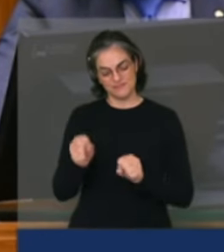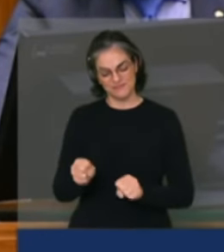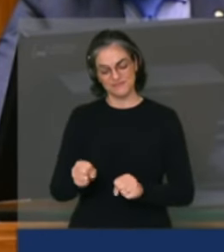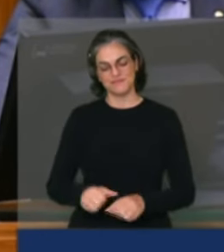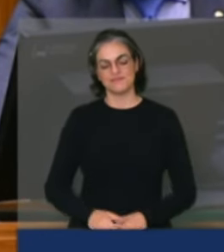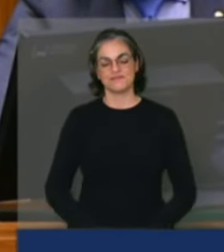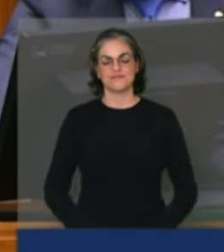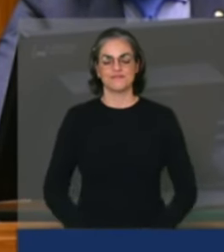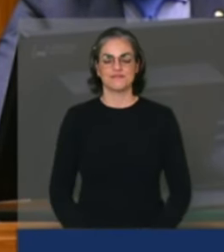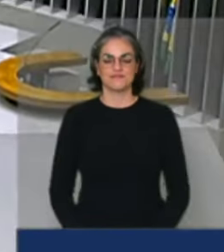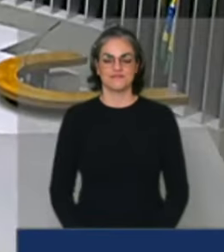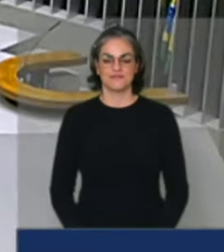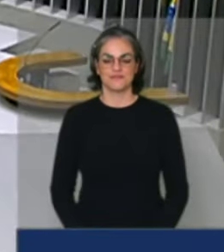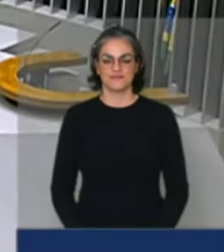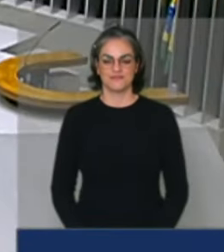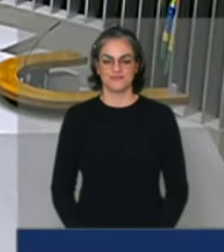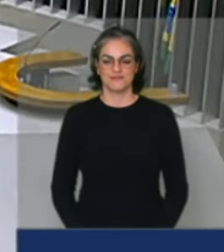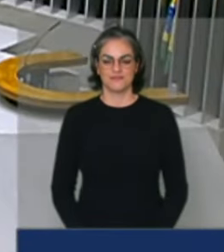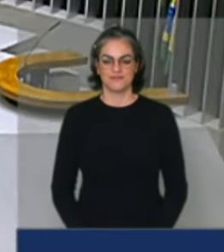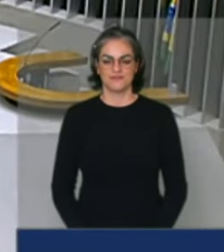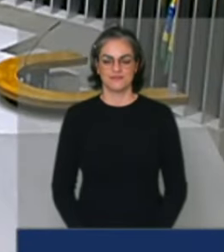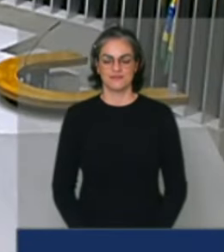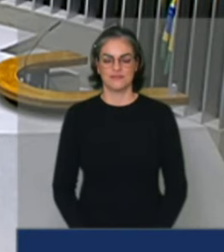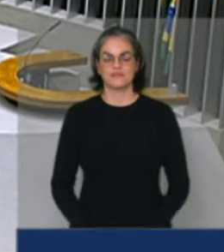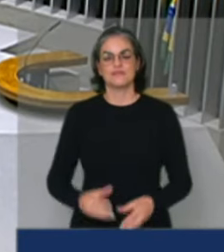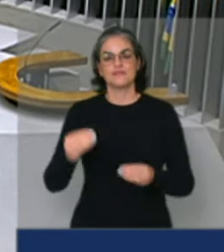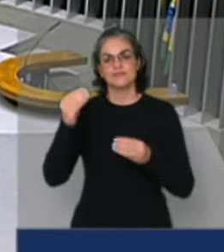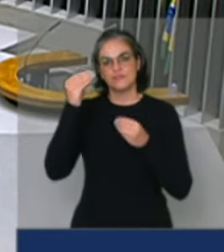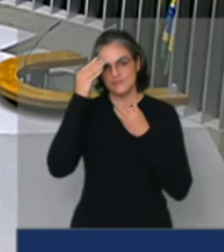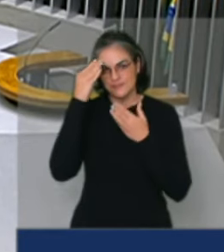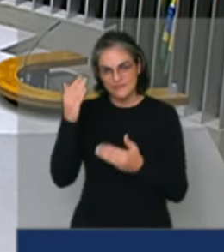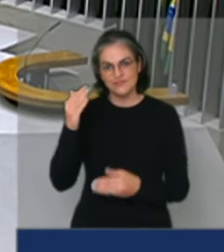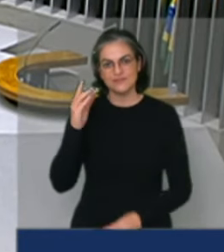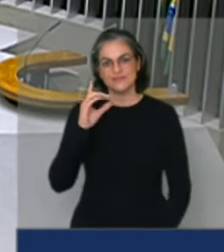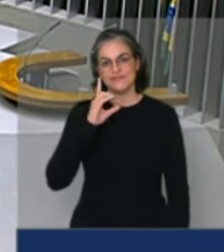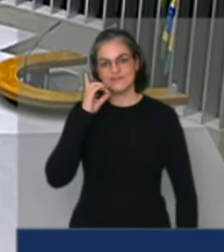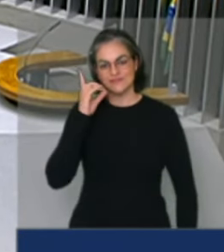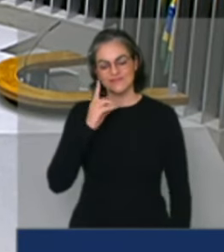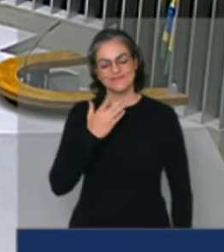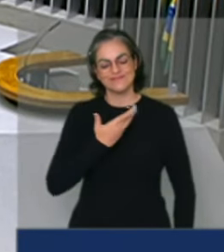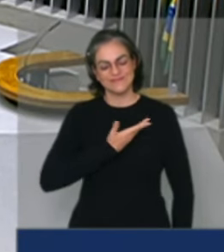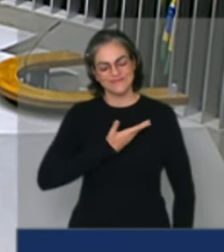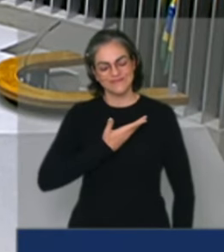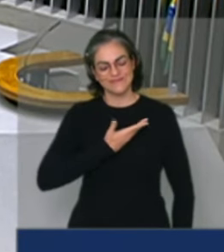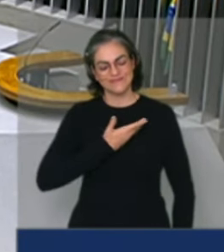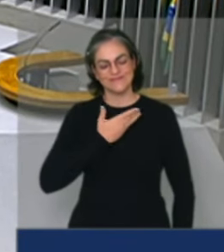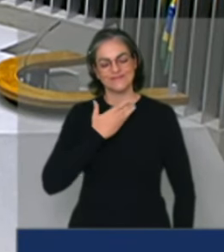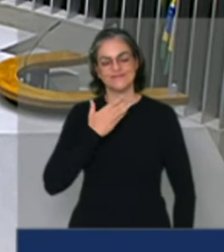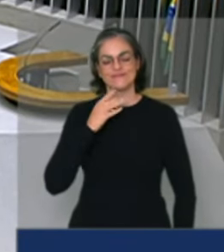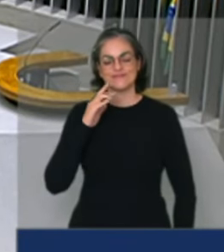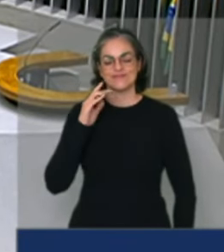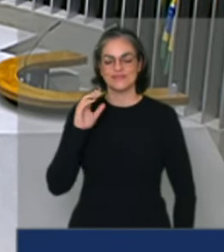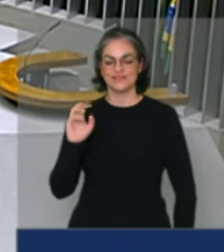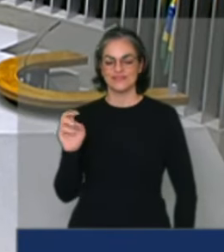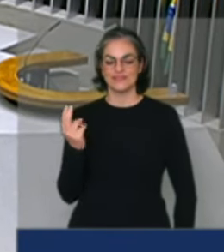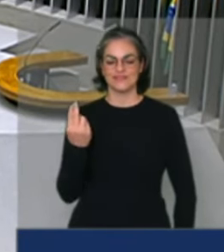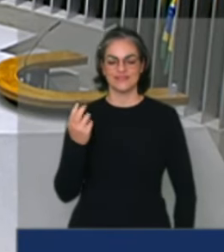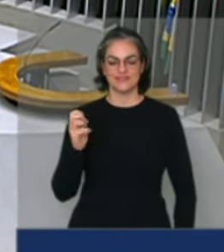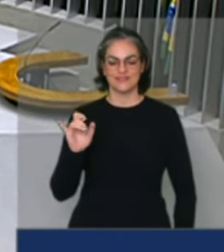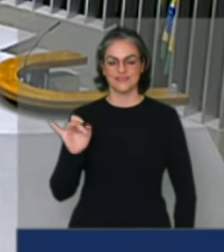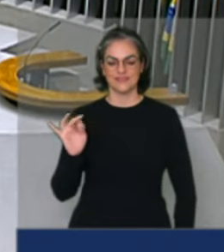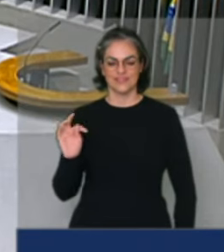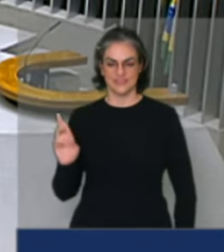Muito obrigado, novo deputado e amigo Heitor Schultz. Em seu nome, eu